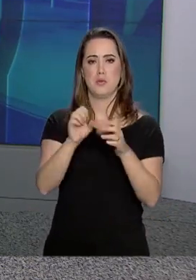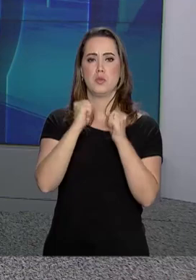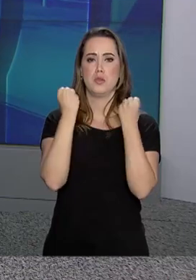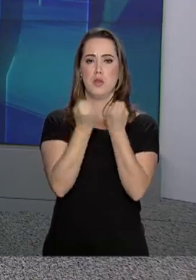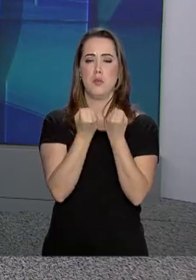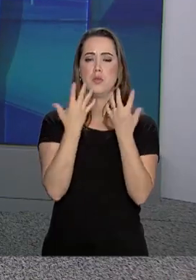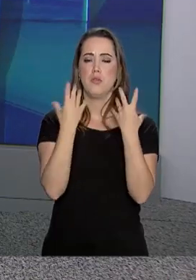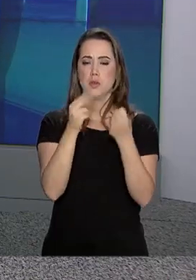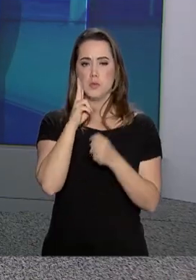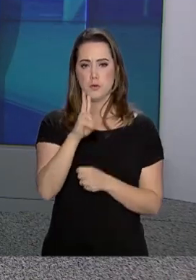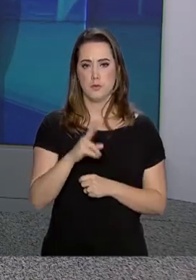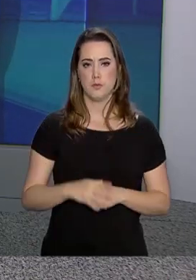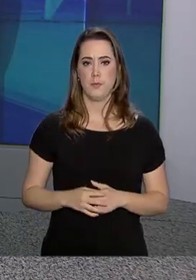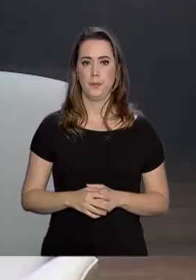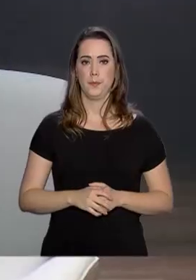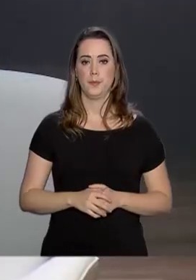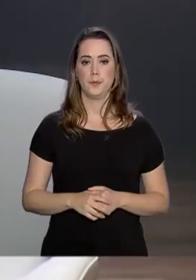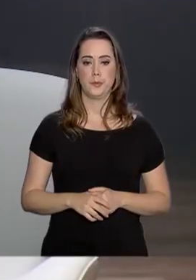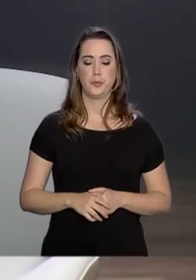reportagem de Luana Karen.